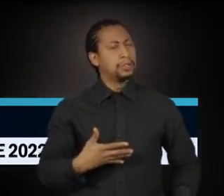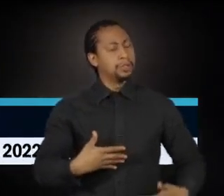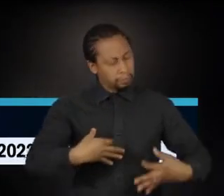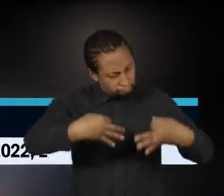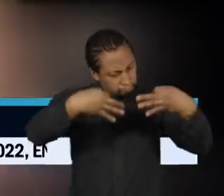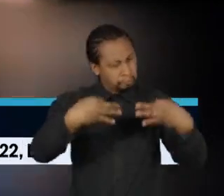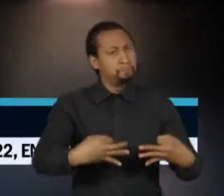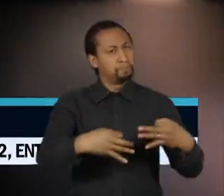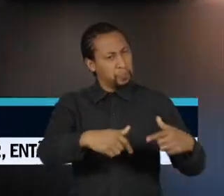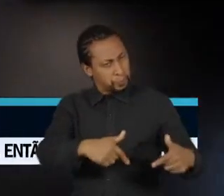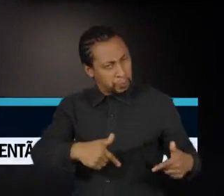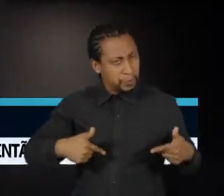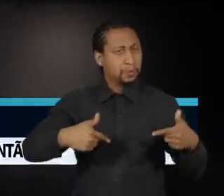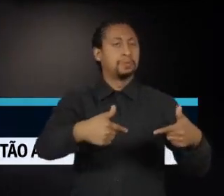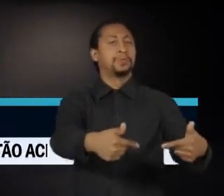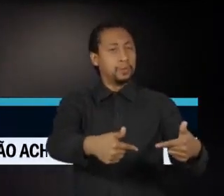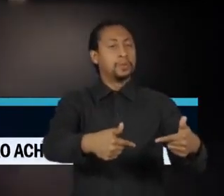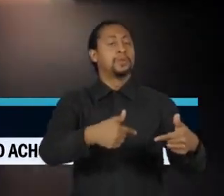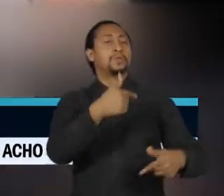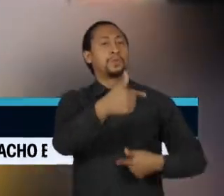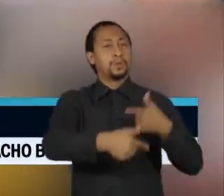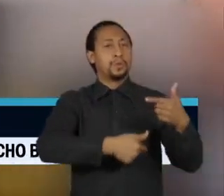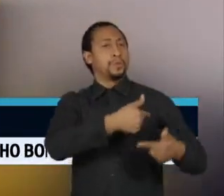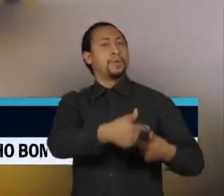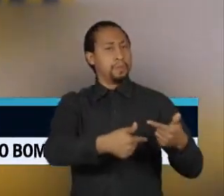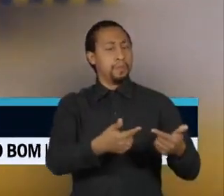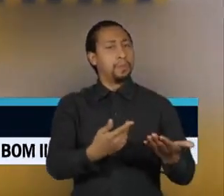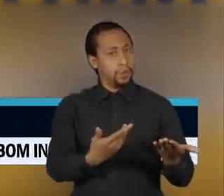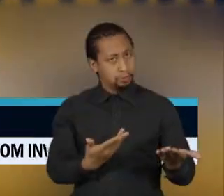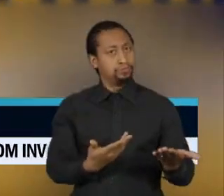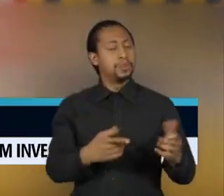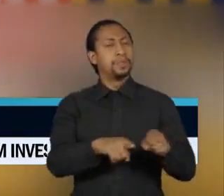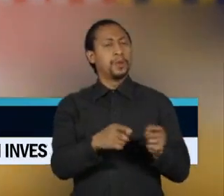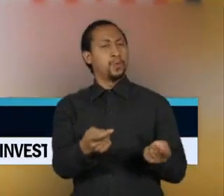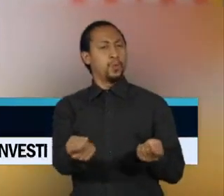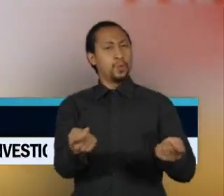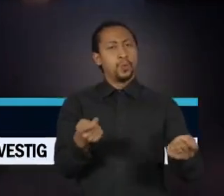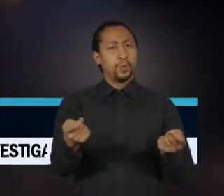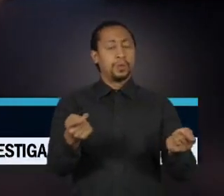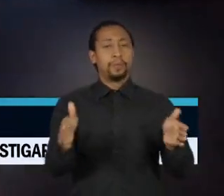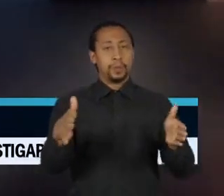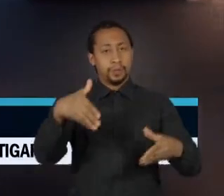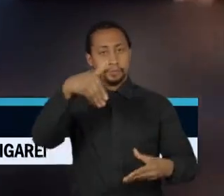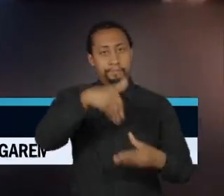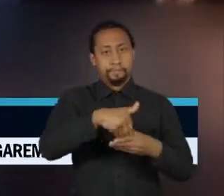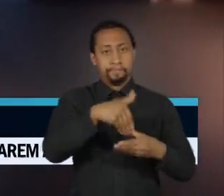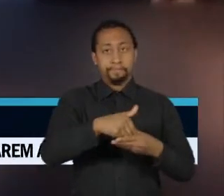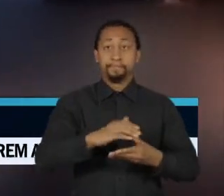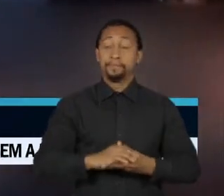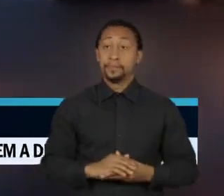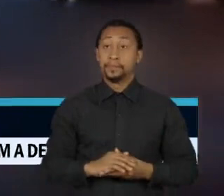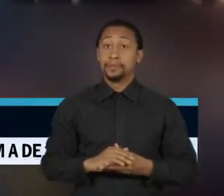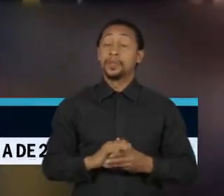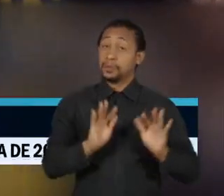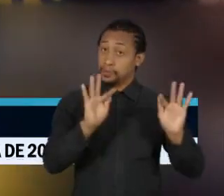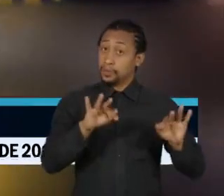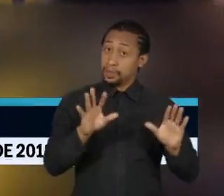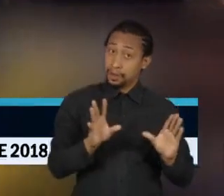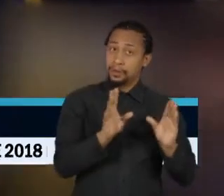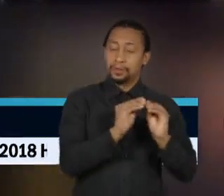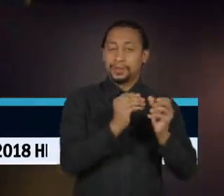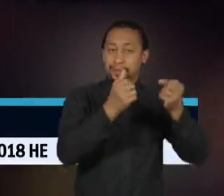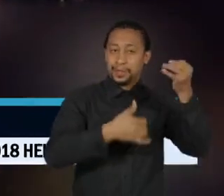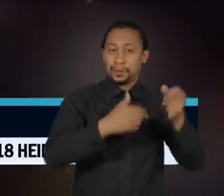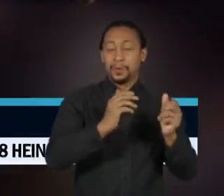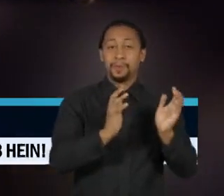na livra e no compromisso de dirigir essas eleições. E concluiu falando sobre a Copa do Mundo,